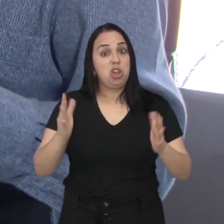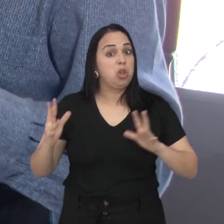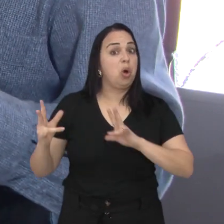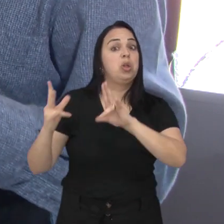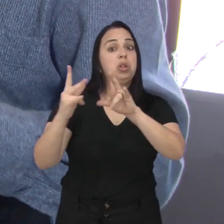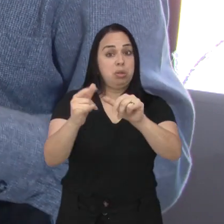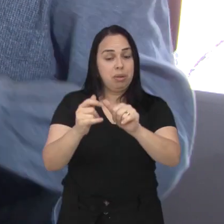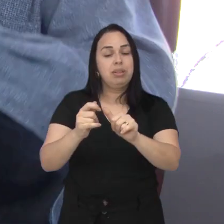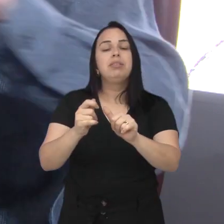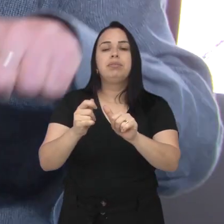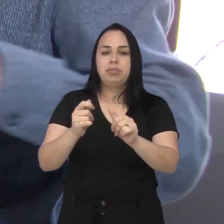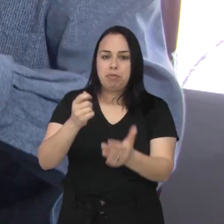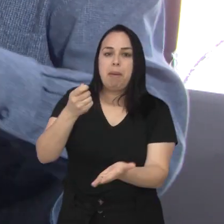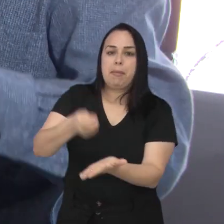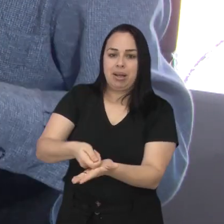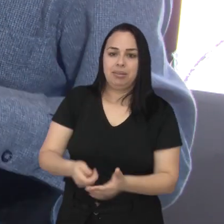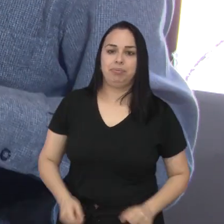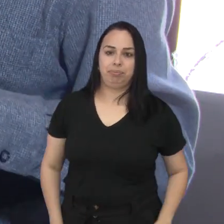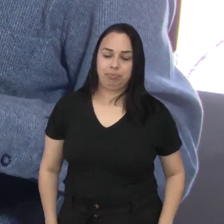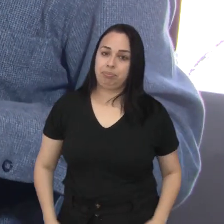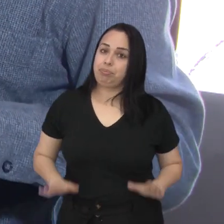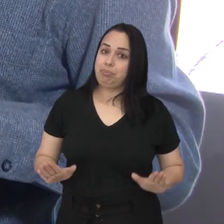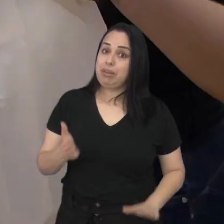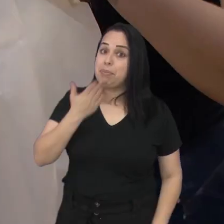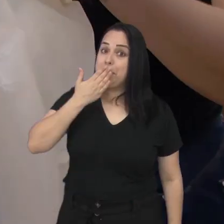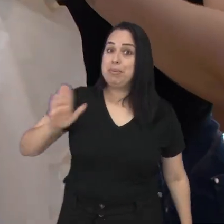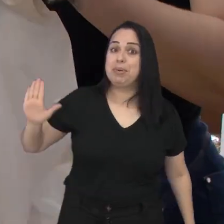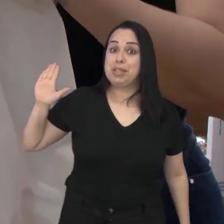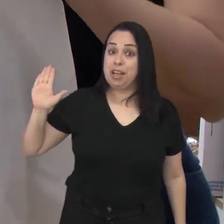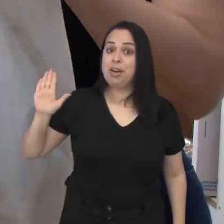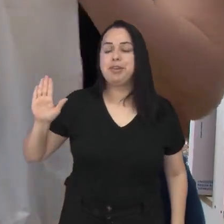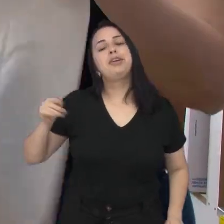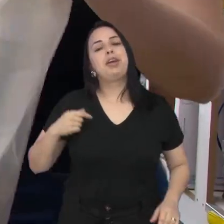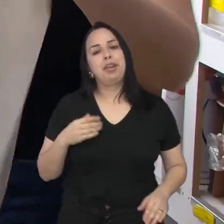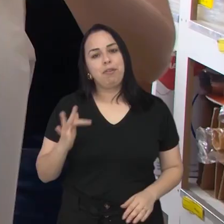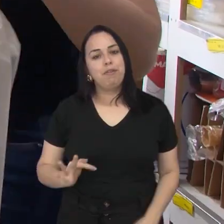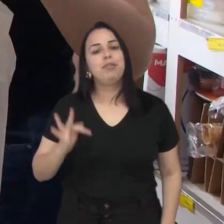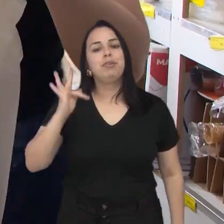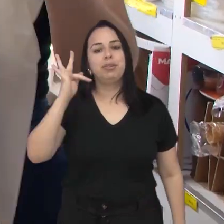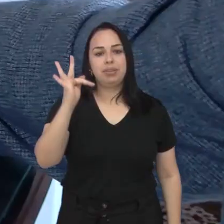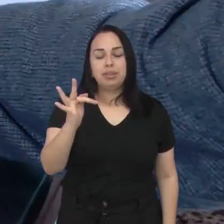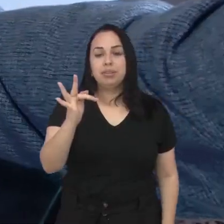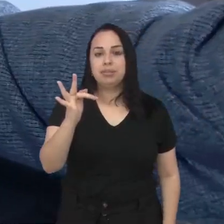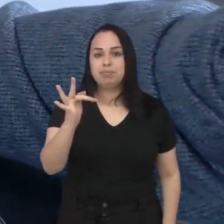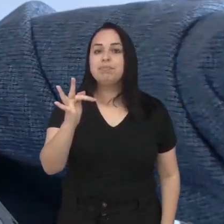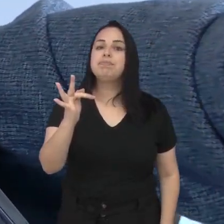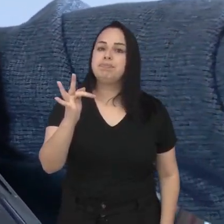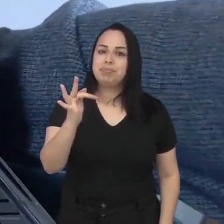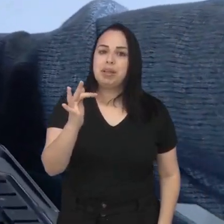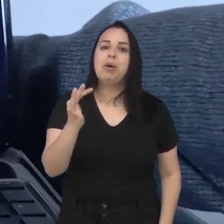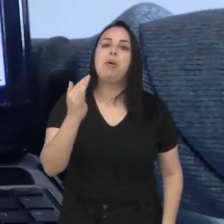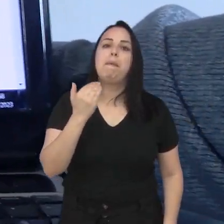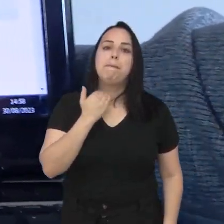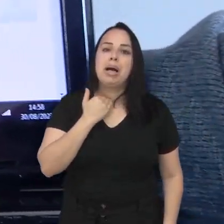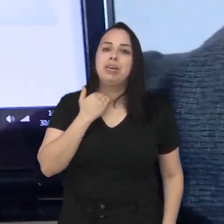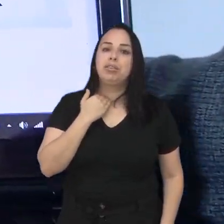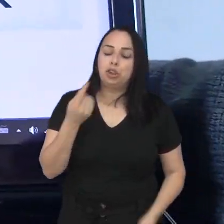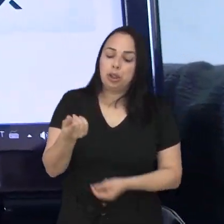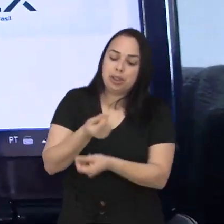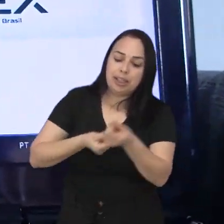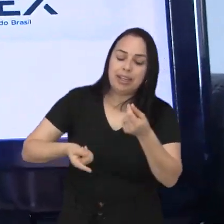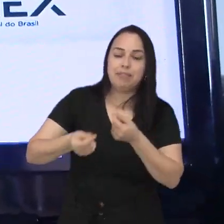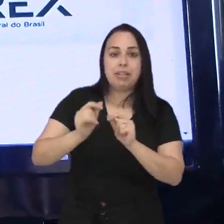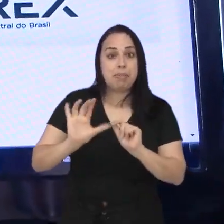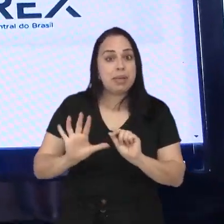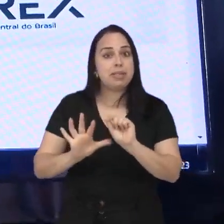não fazendo a sonegação, vai beneficiar todo mundo. A promessa é de que, no futuro, os serviços financeiros se tornem